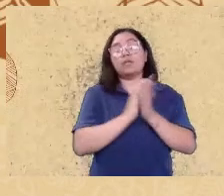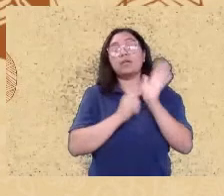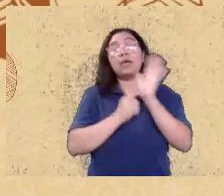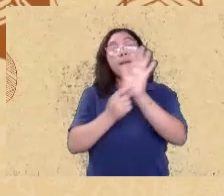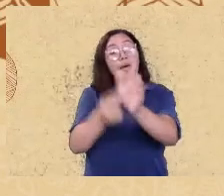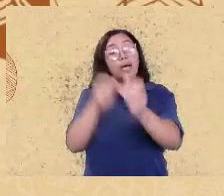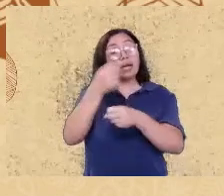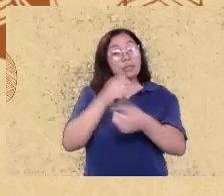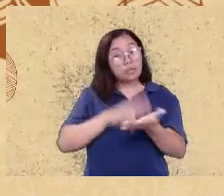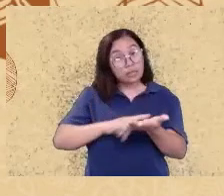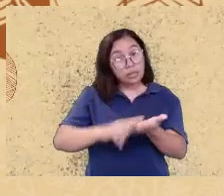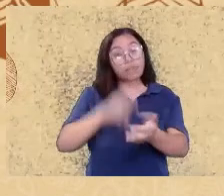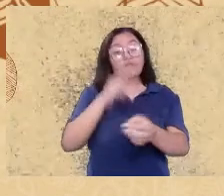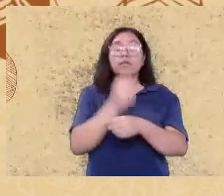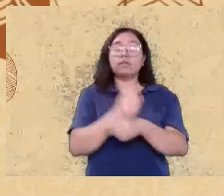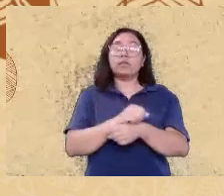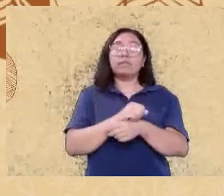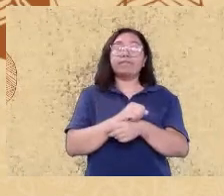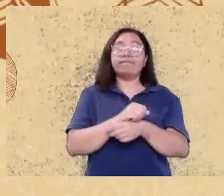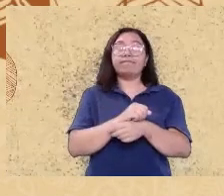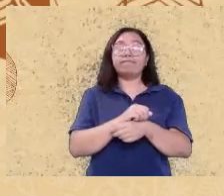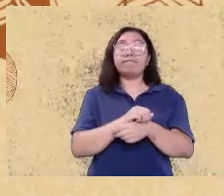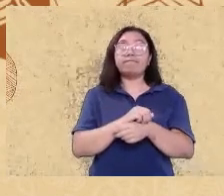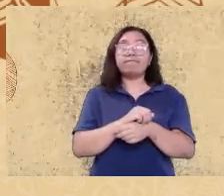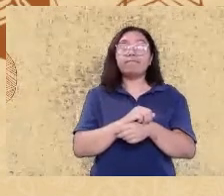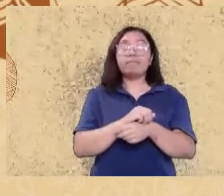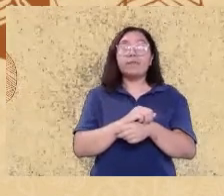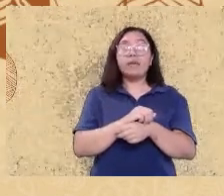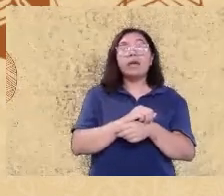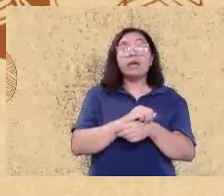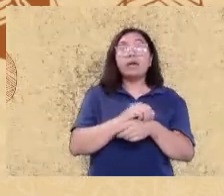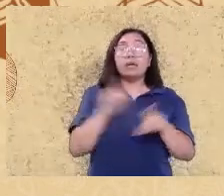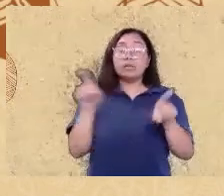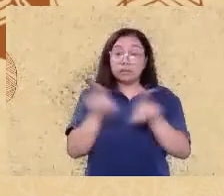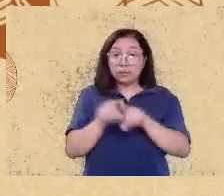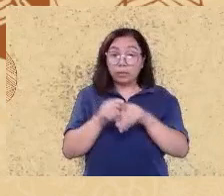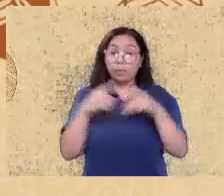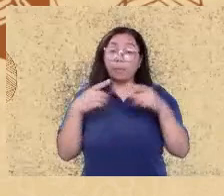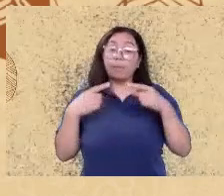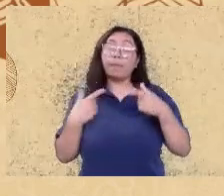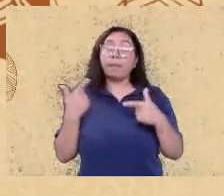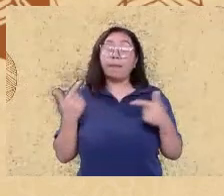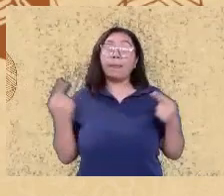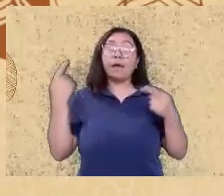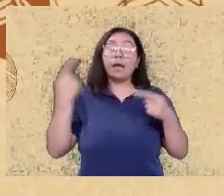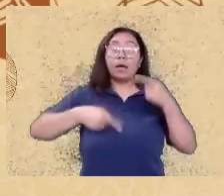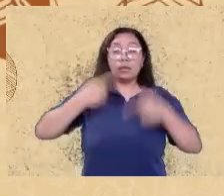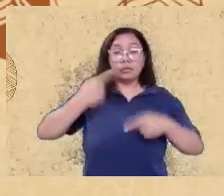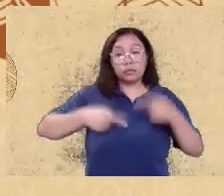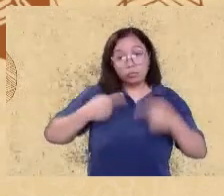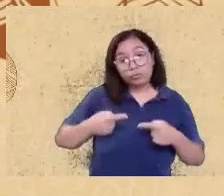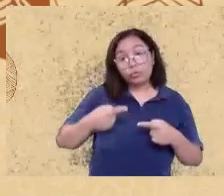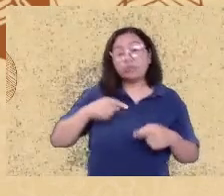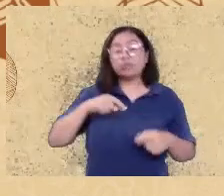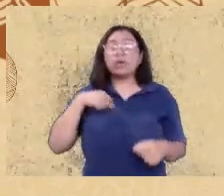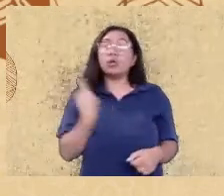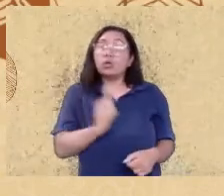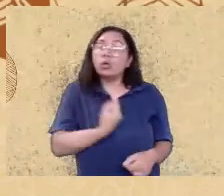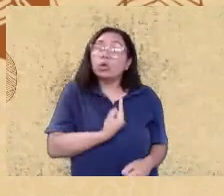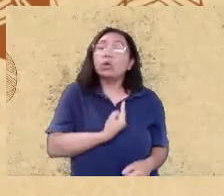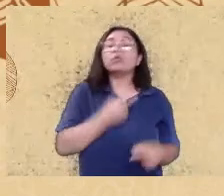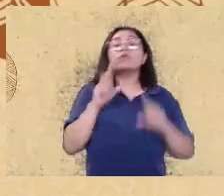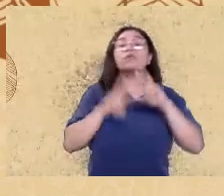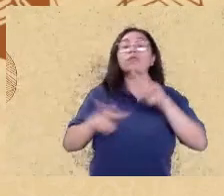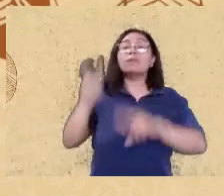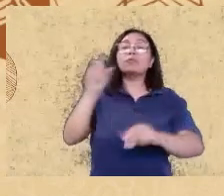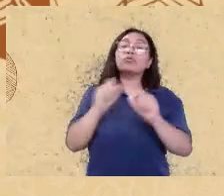tão invisibilizados essa discussão ela ganha ainda mais impactos quando consideramos a publicação recente